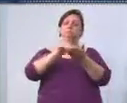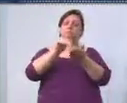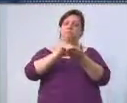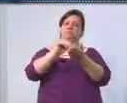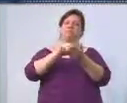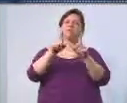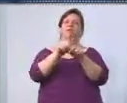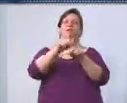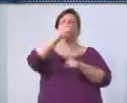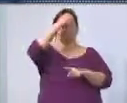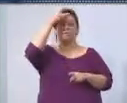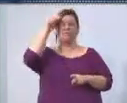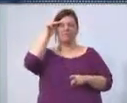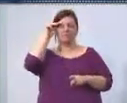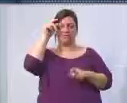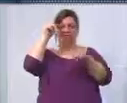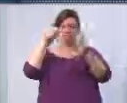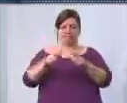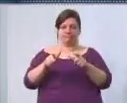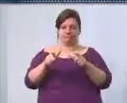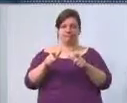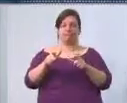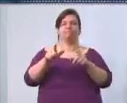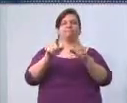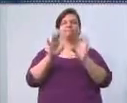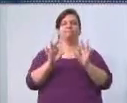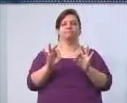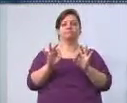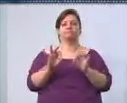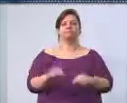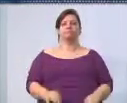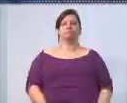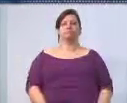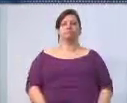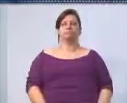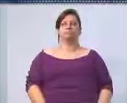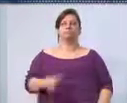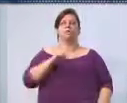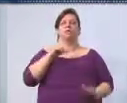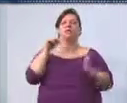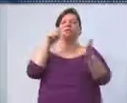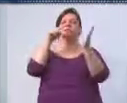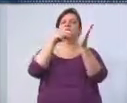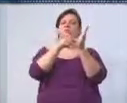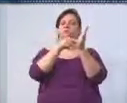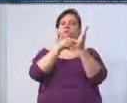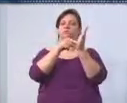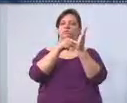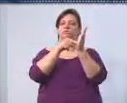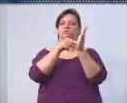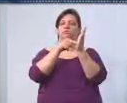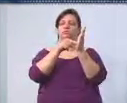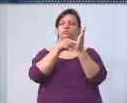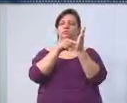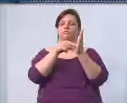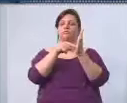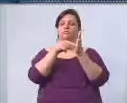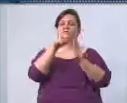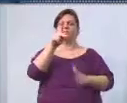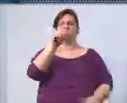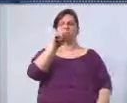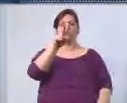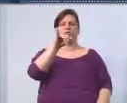prefeito municipal, eles previamente indicam, determinam a via a ser pavimentada.